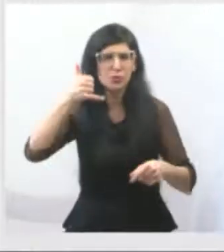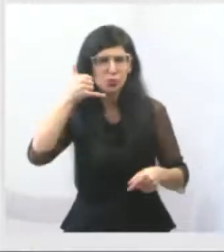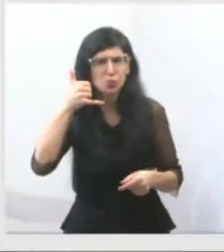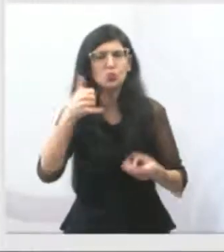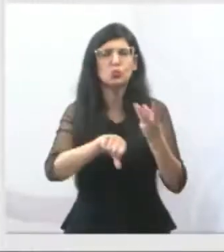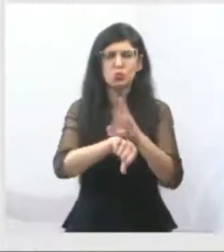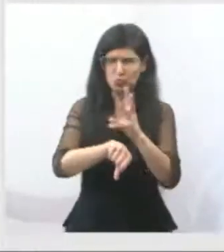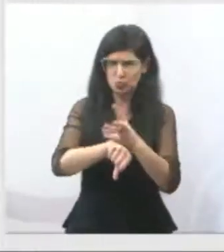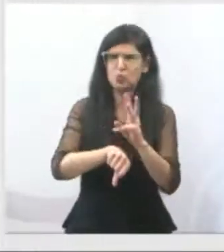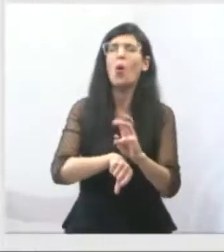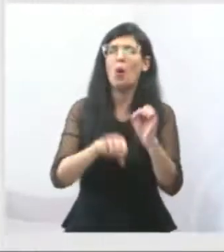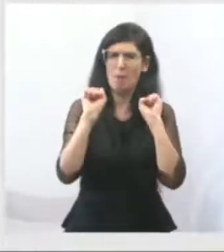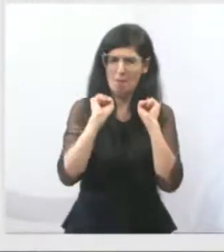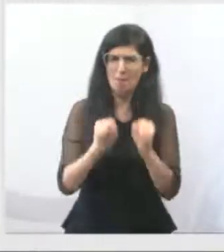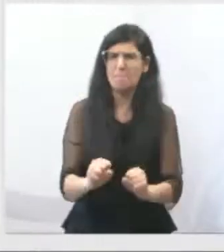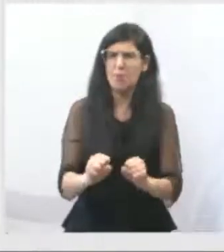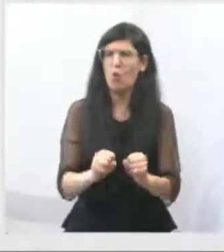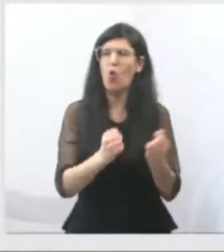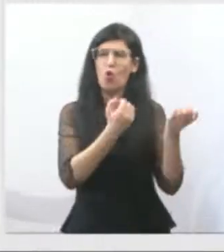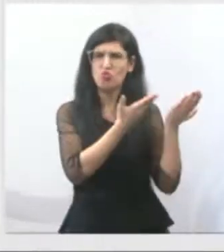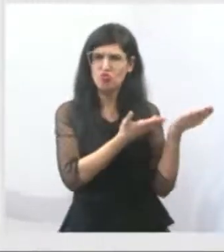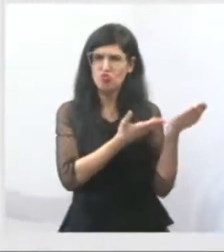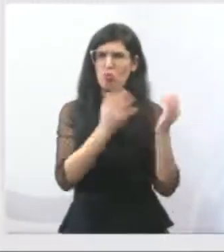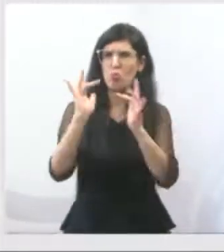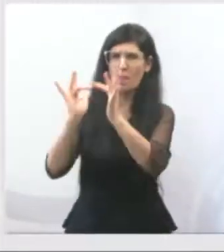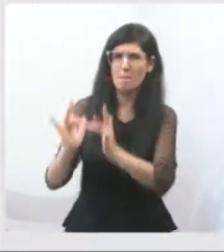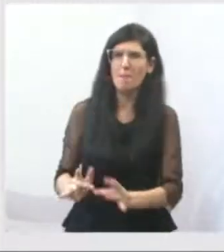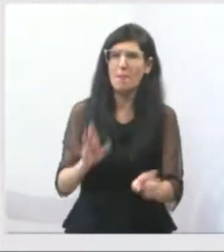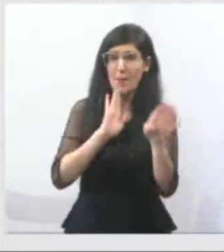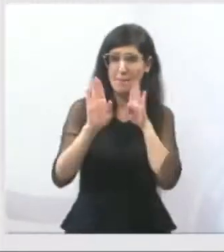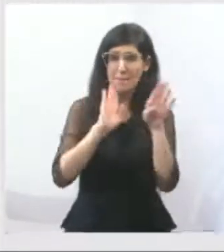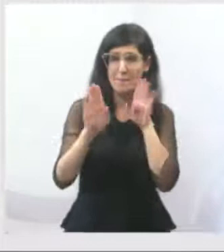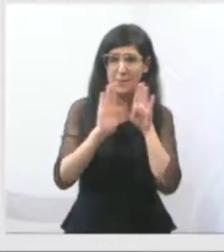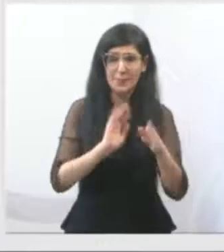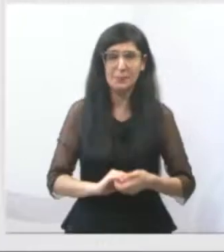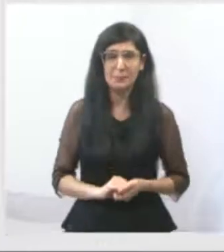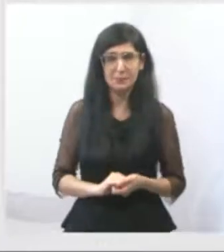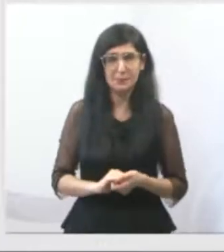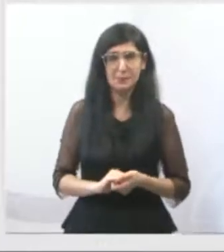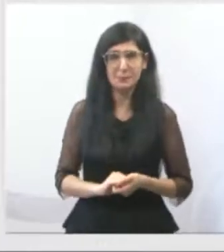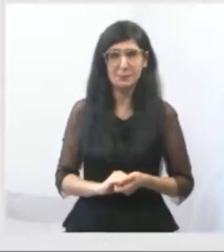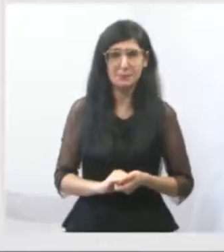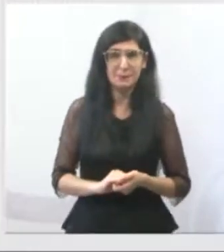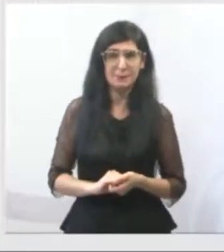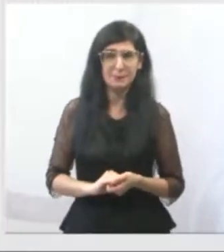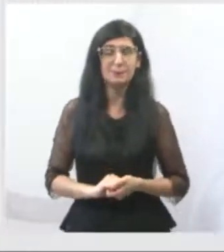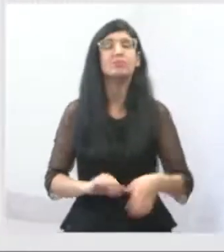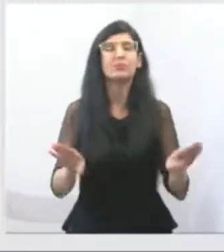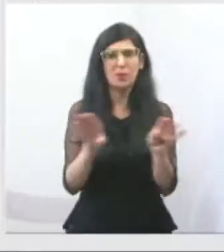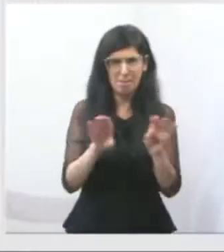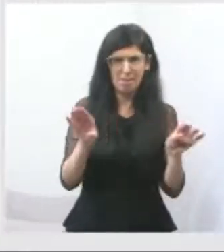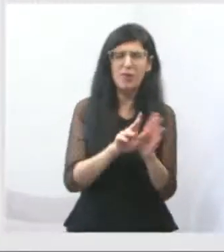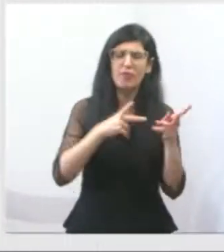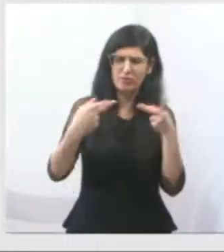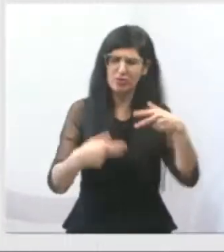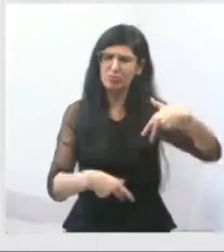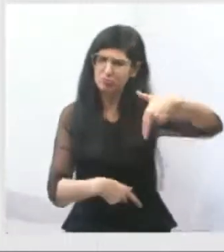zap, entre outros, face, e pontualmente estamos indo à casa de vocês,